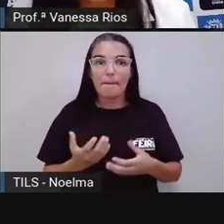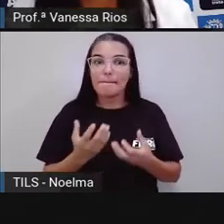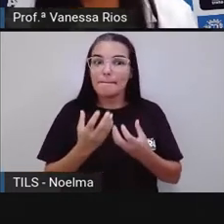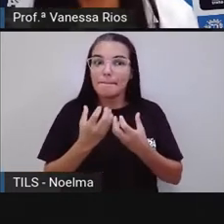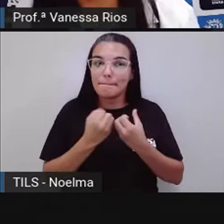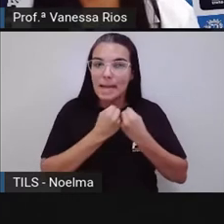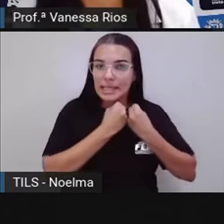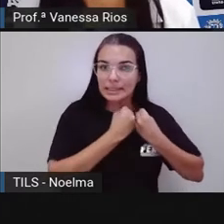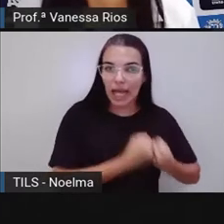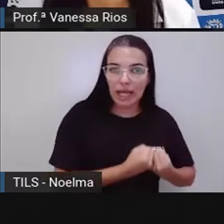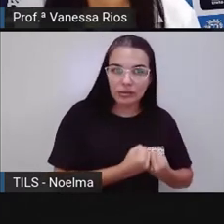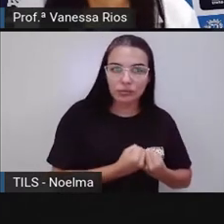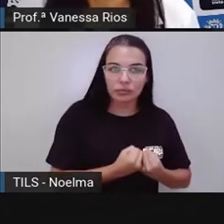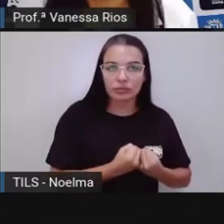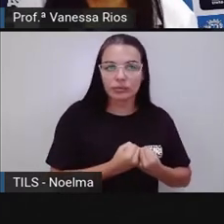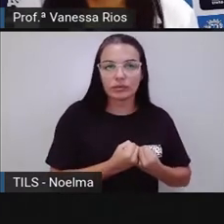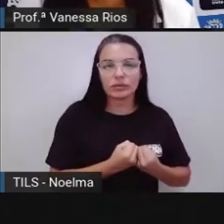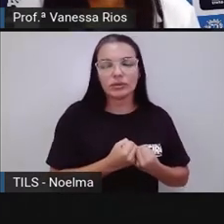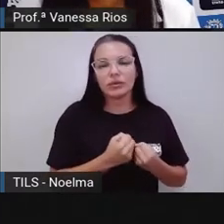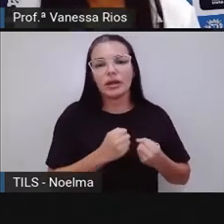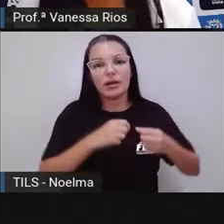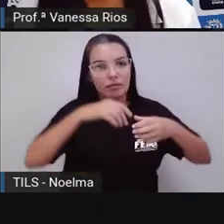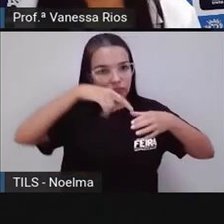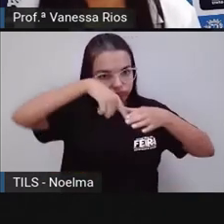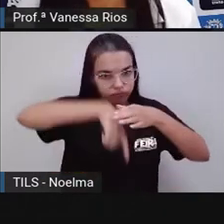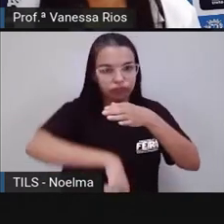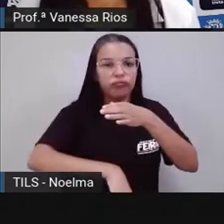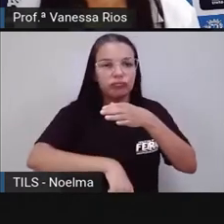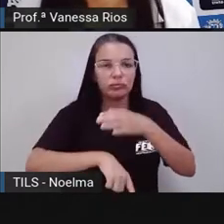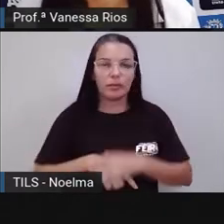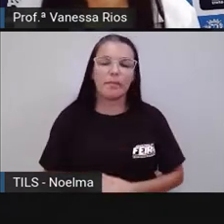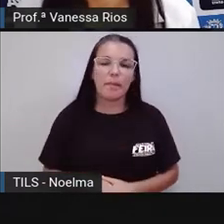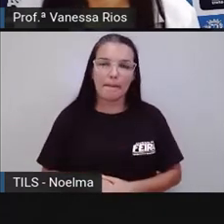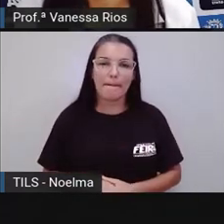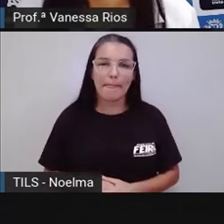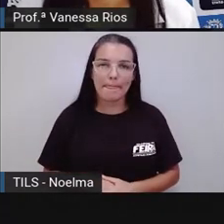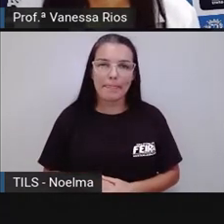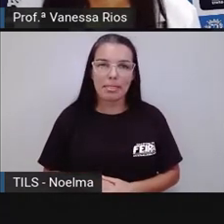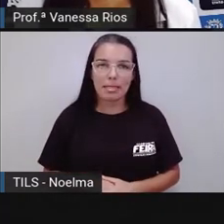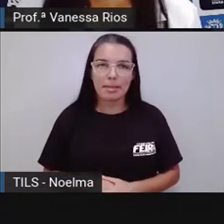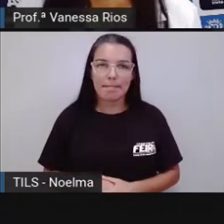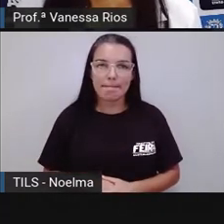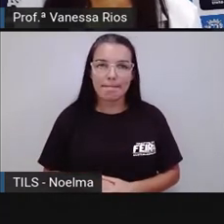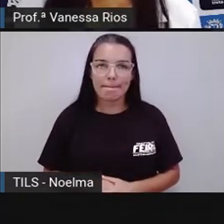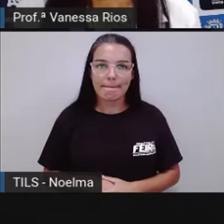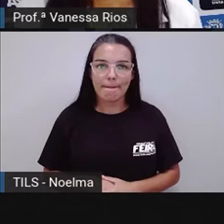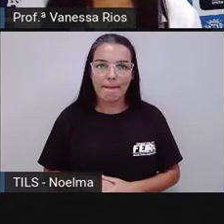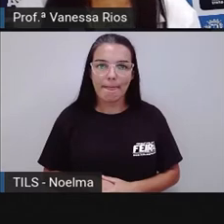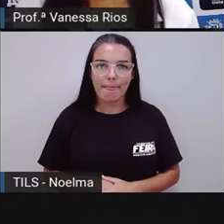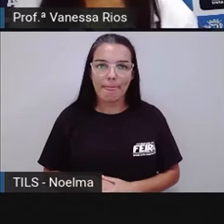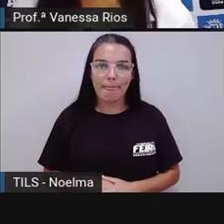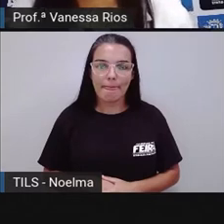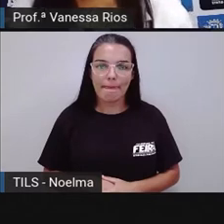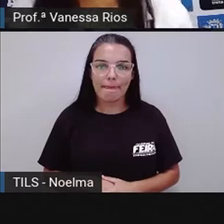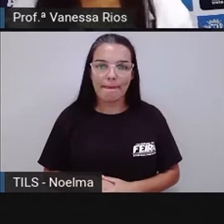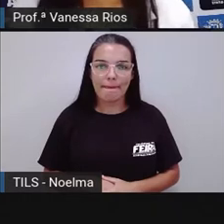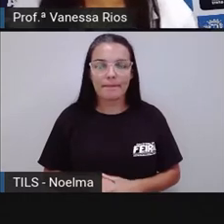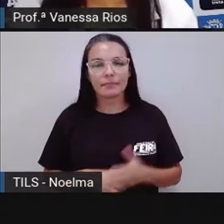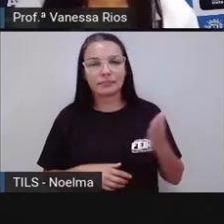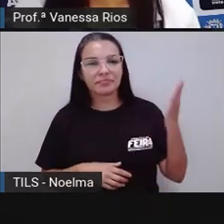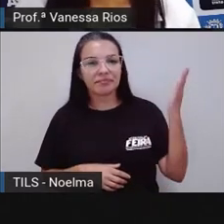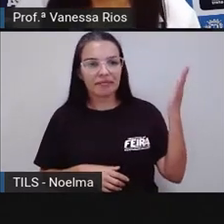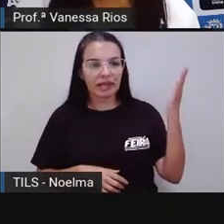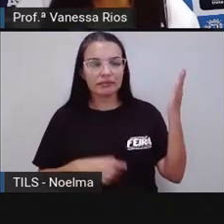afundar. E a gente já observou isso na aula anterior. E aí quando a gente traz